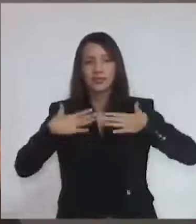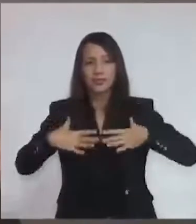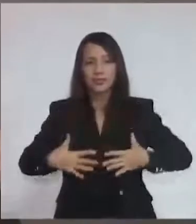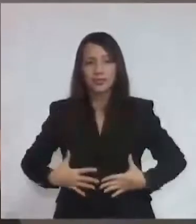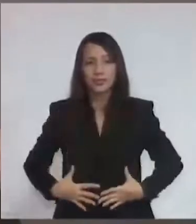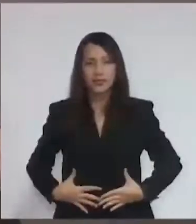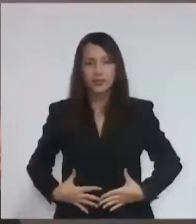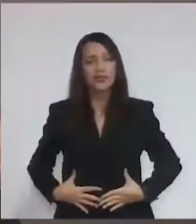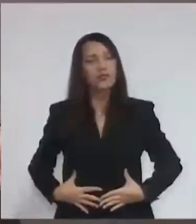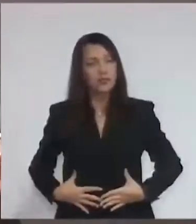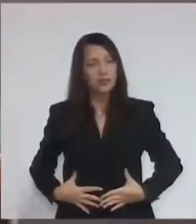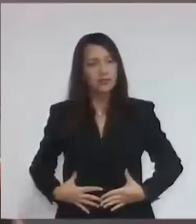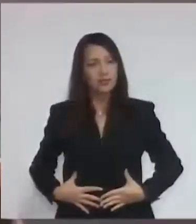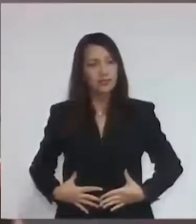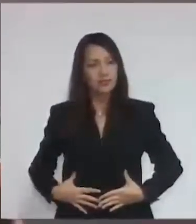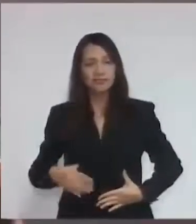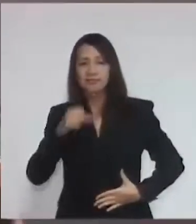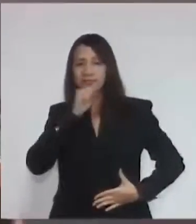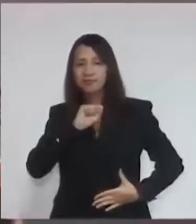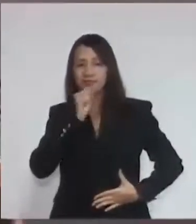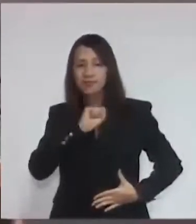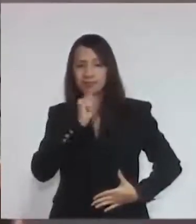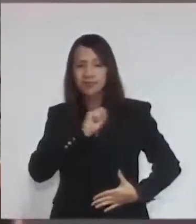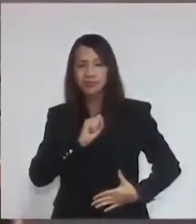E não é falta de cobrar. não como cobrado.